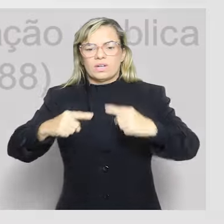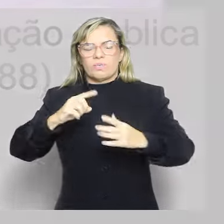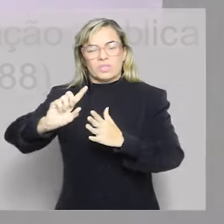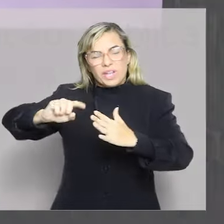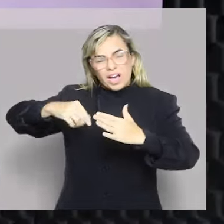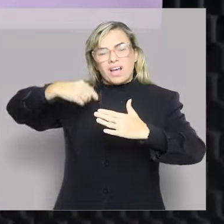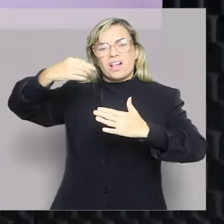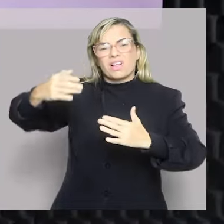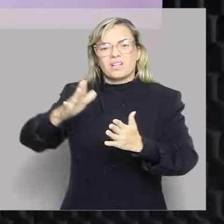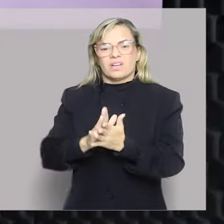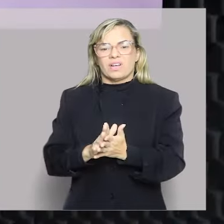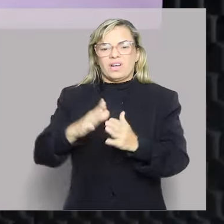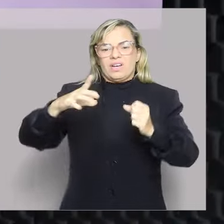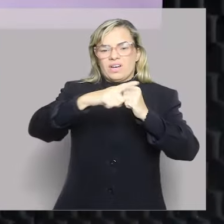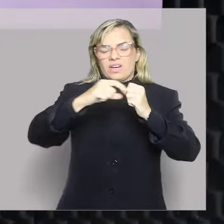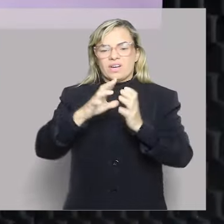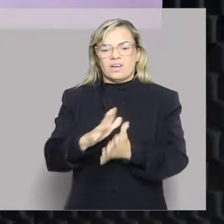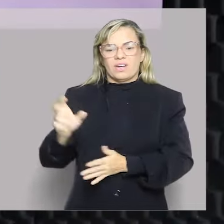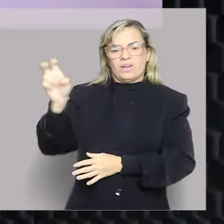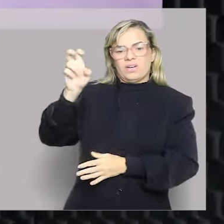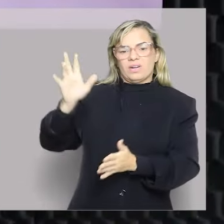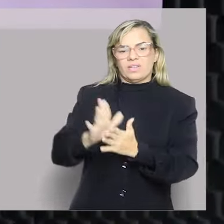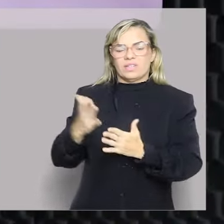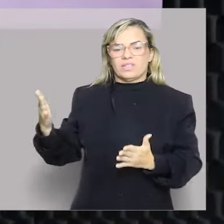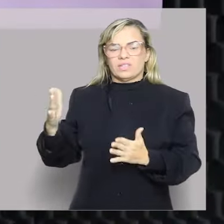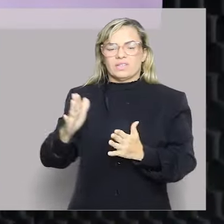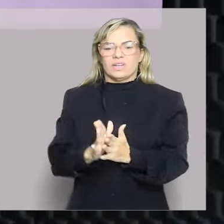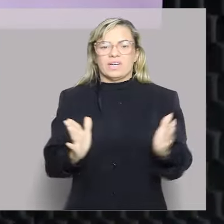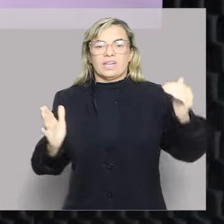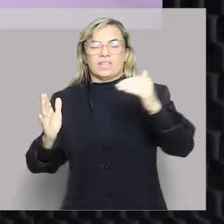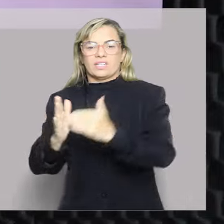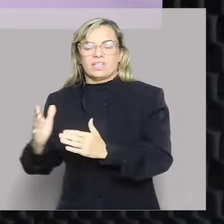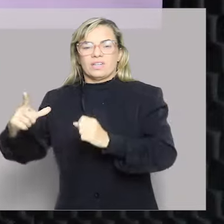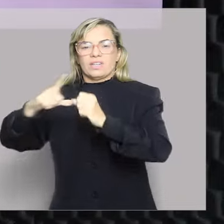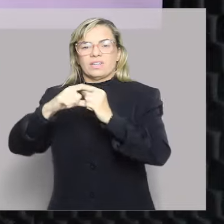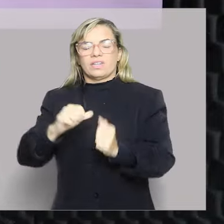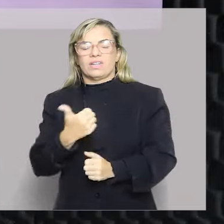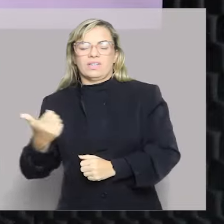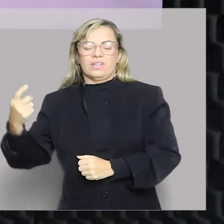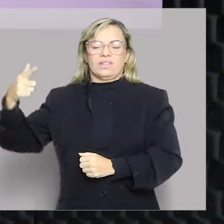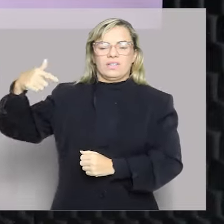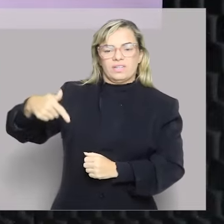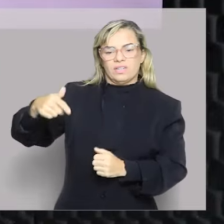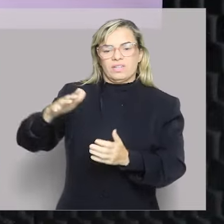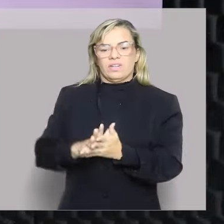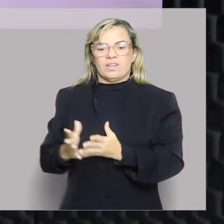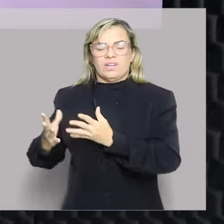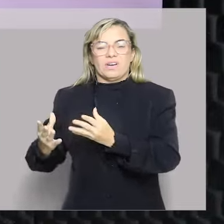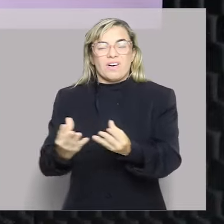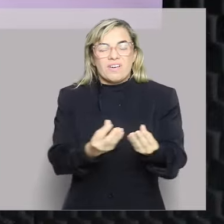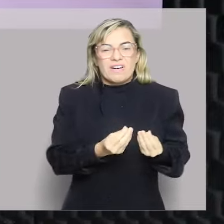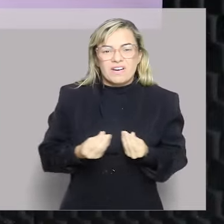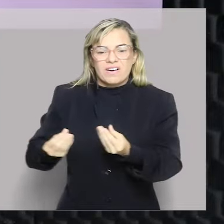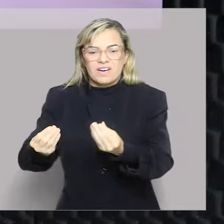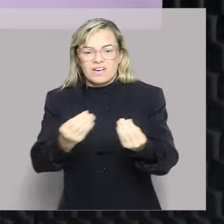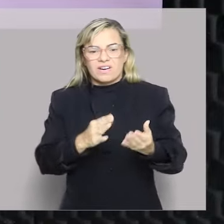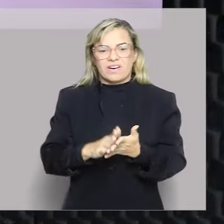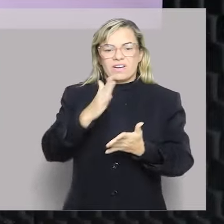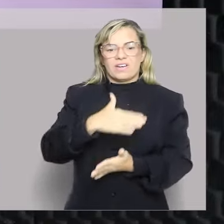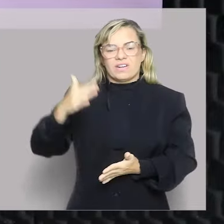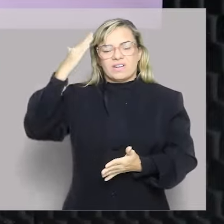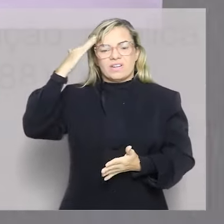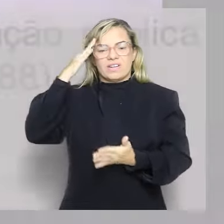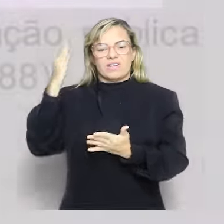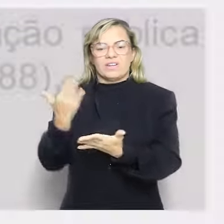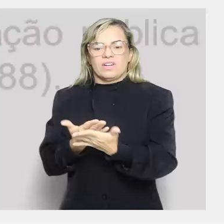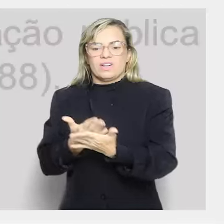Óbvio que vai ser cobrado o artigo 5º, mas isso aí vai até o artigo 17 da Constituição. Então tem muita coisa aqui pra gente entender e estudar junto.